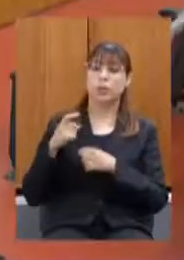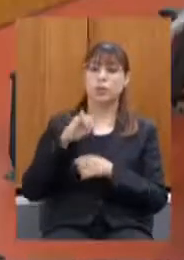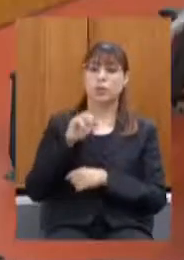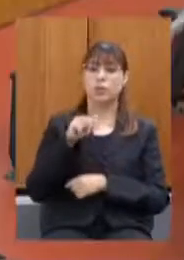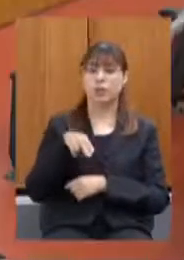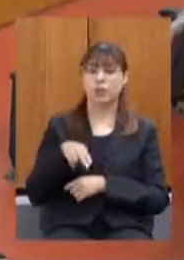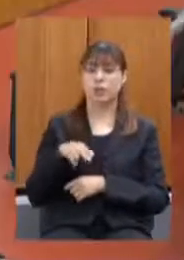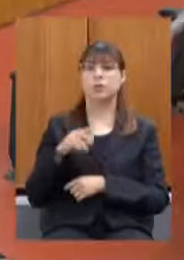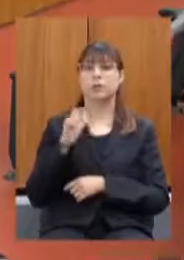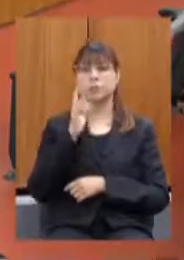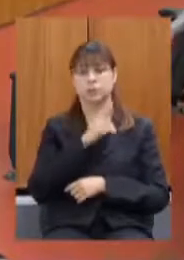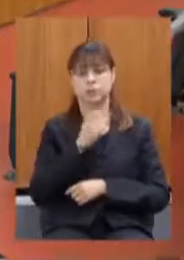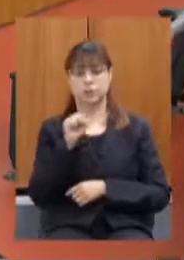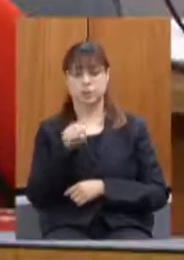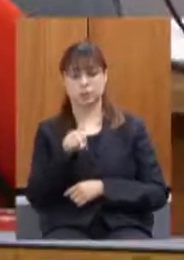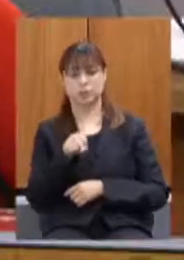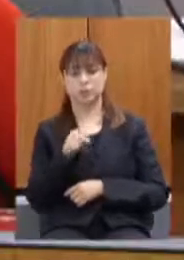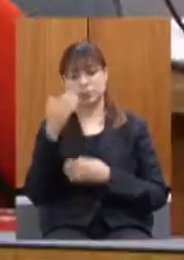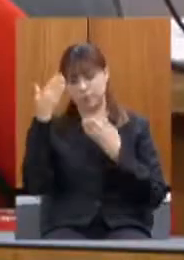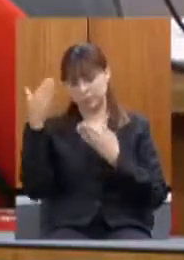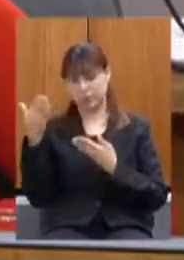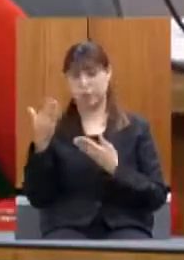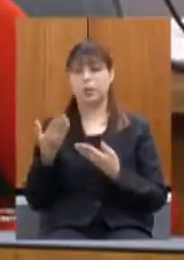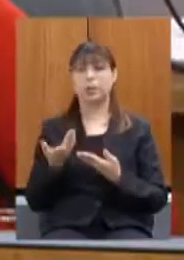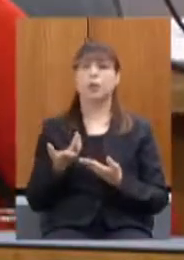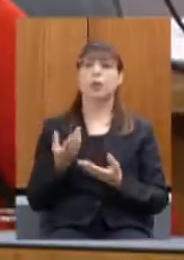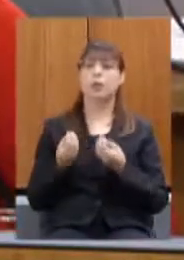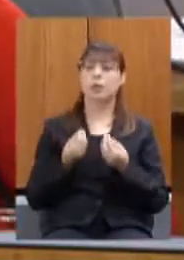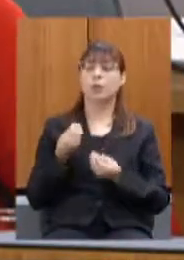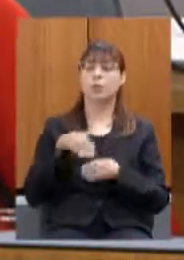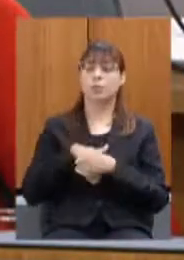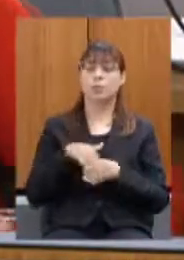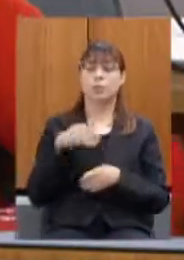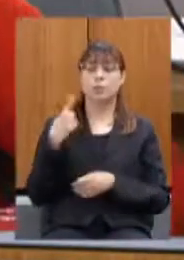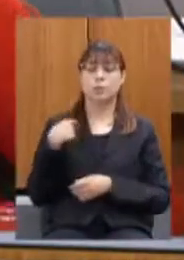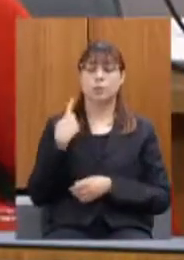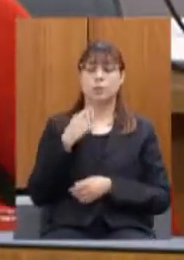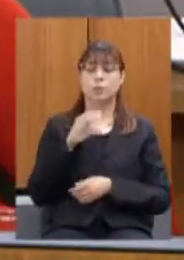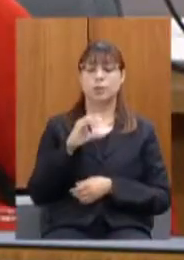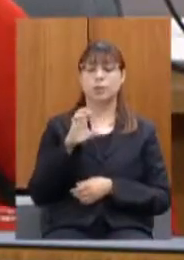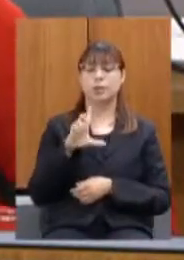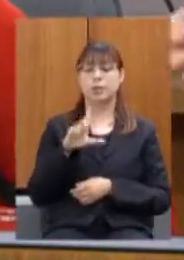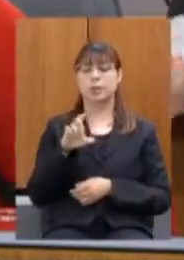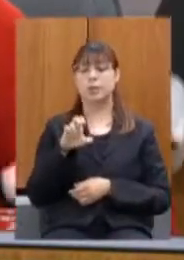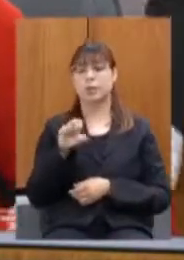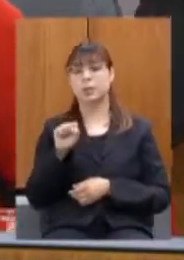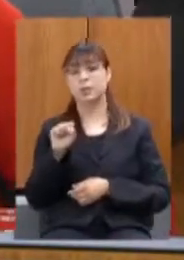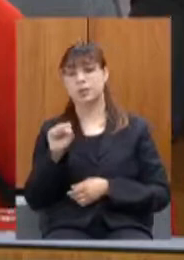presidente obrigada deputado como vota a deputada Celise Laviola